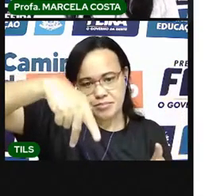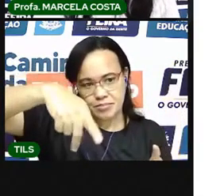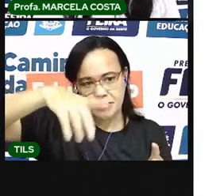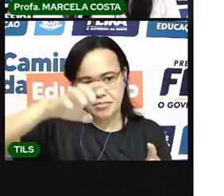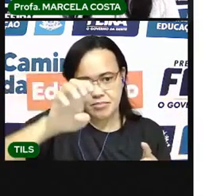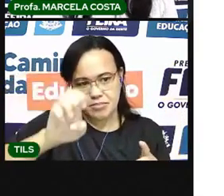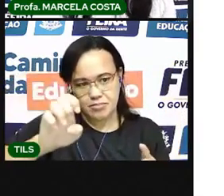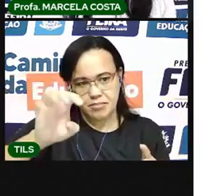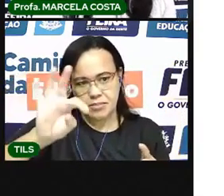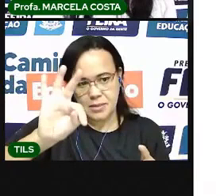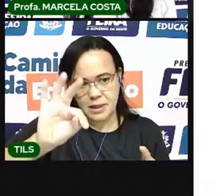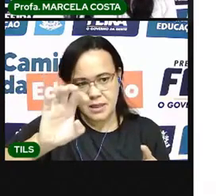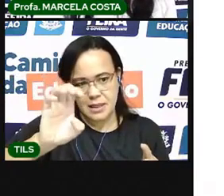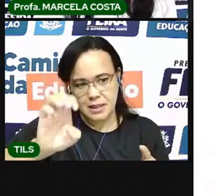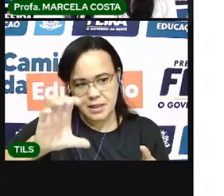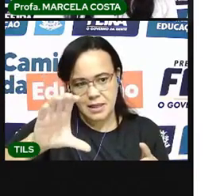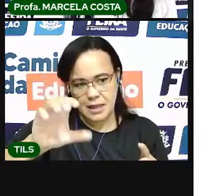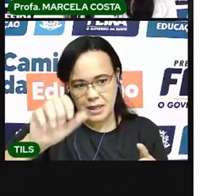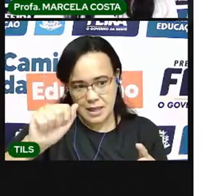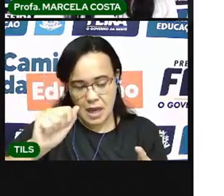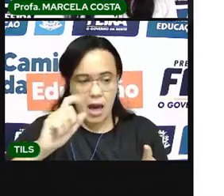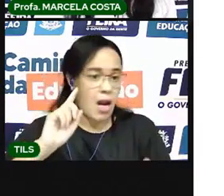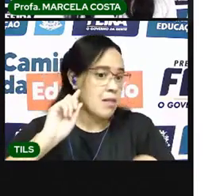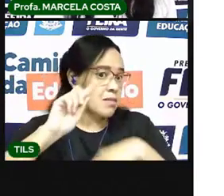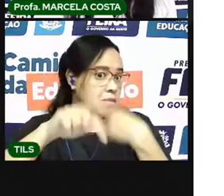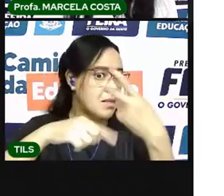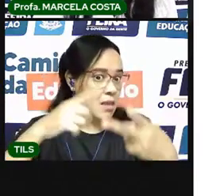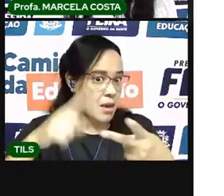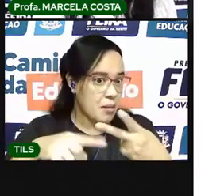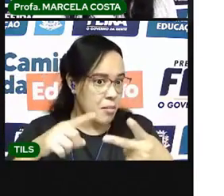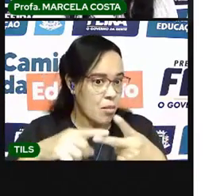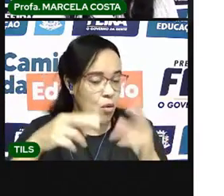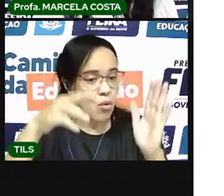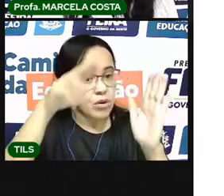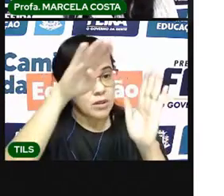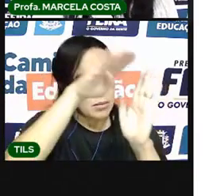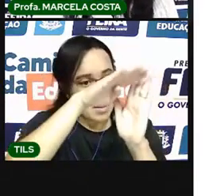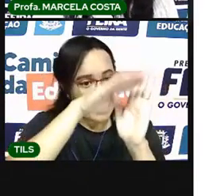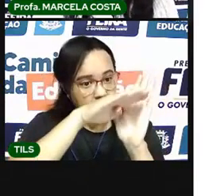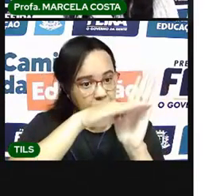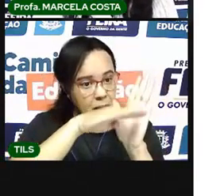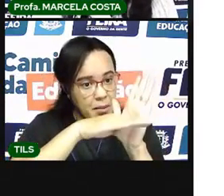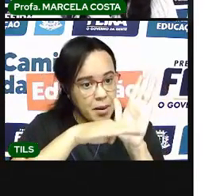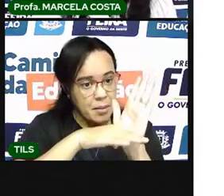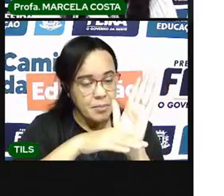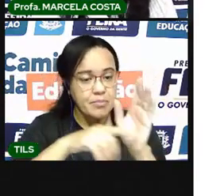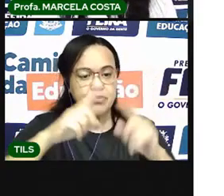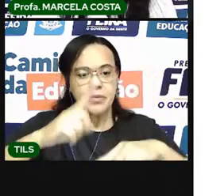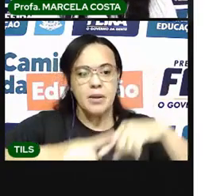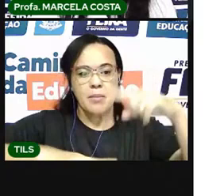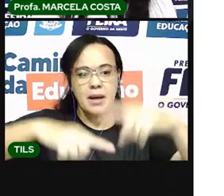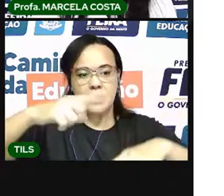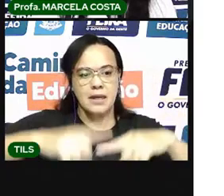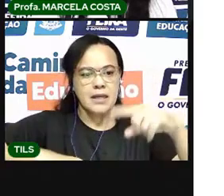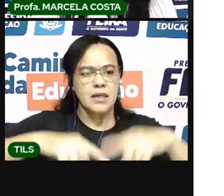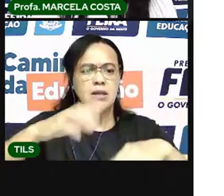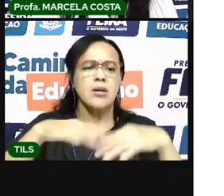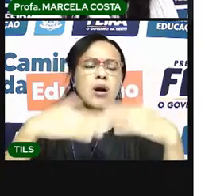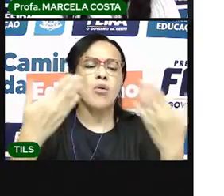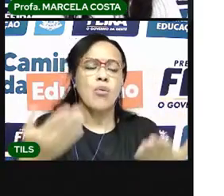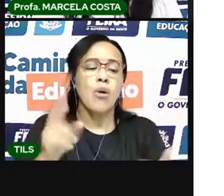Depois, vem o material, a listagem dos materiais que vão ser utilizados.